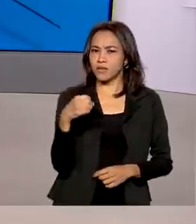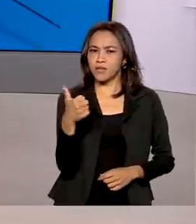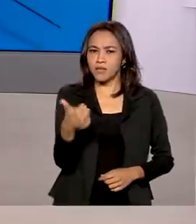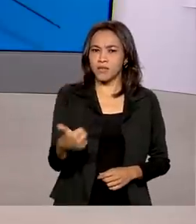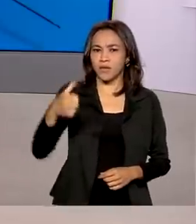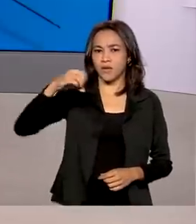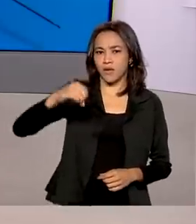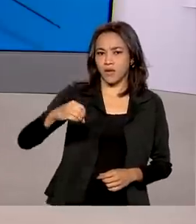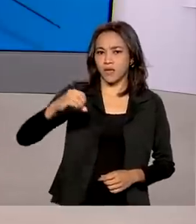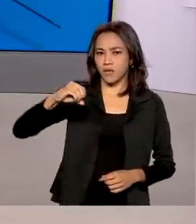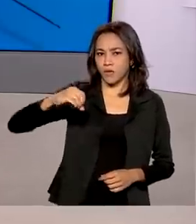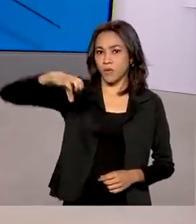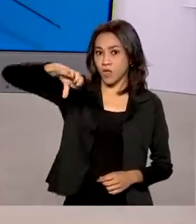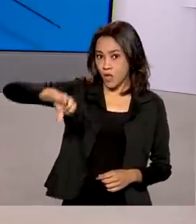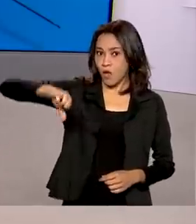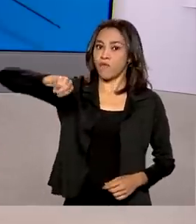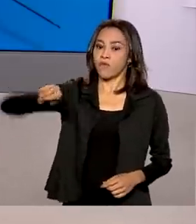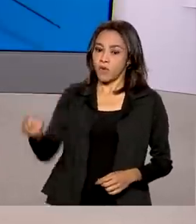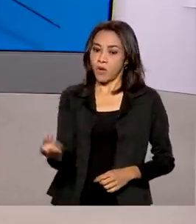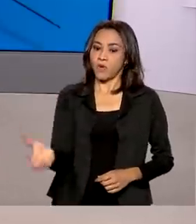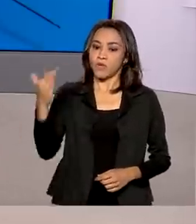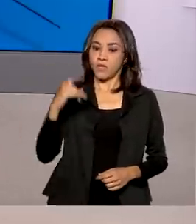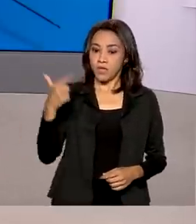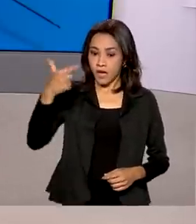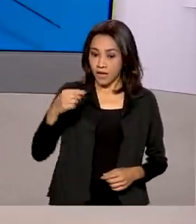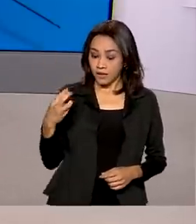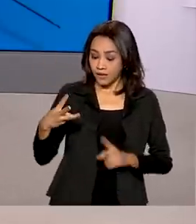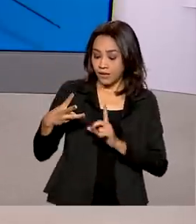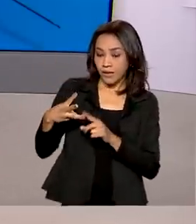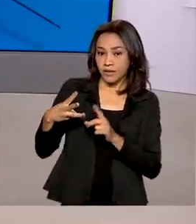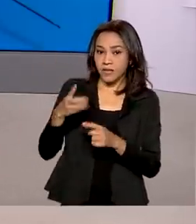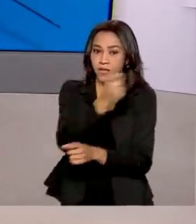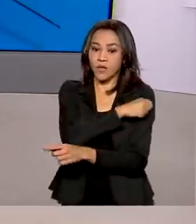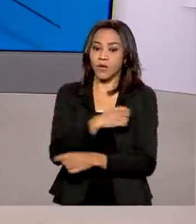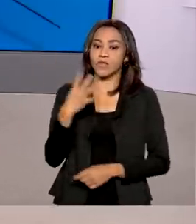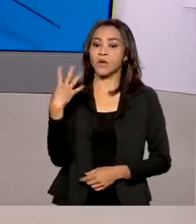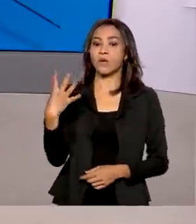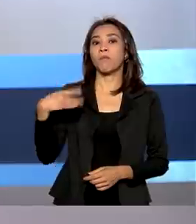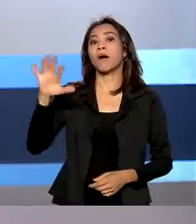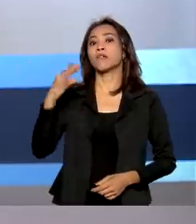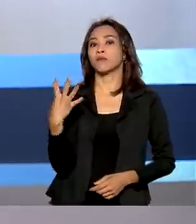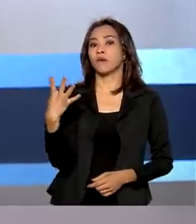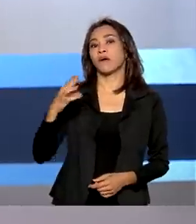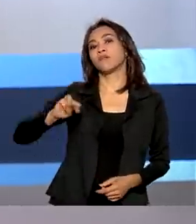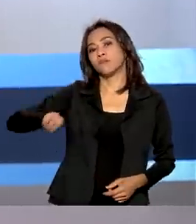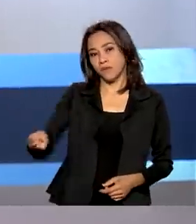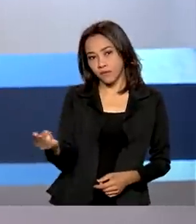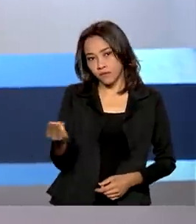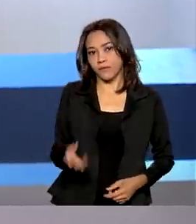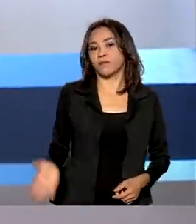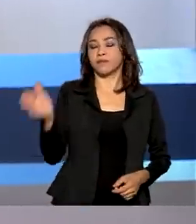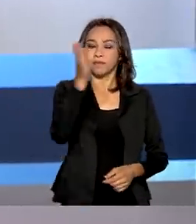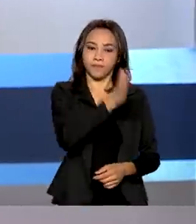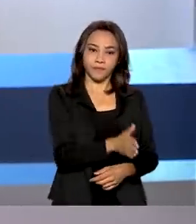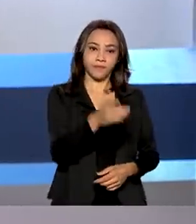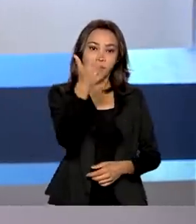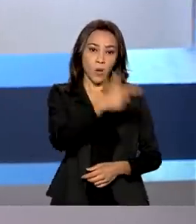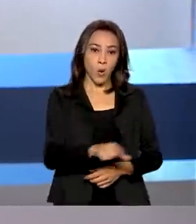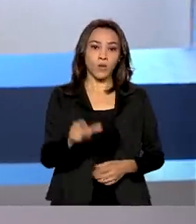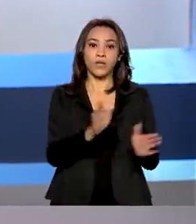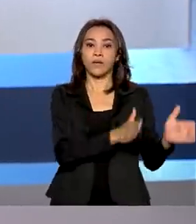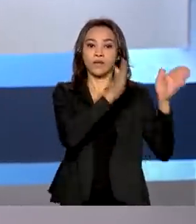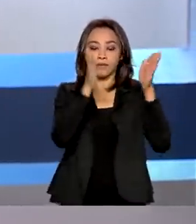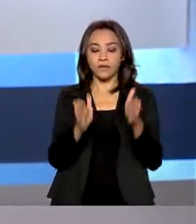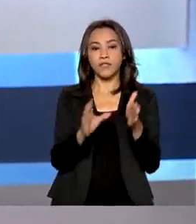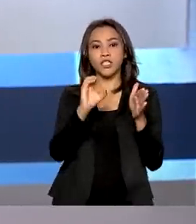a terceira dose foi aplicada em mais de 4 milhões e 30 mil pessoas. A próxima etapa do Open Banking